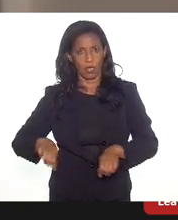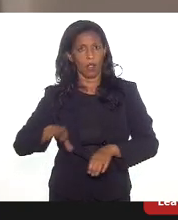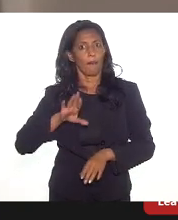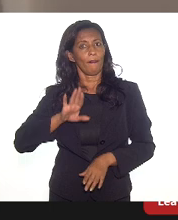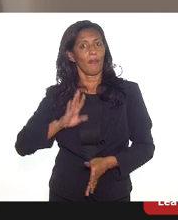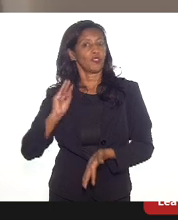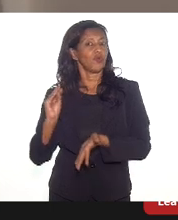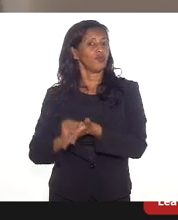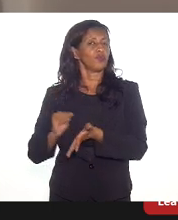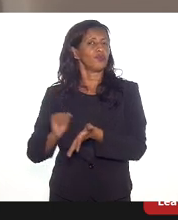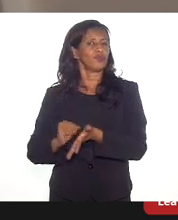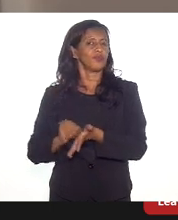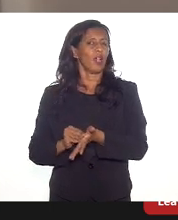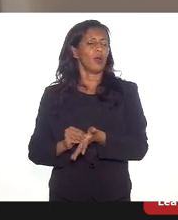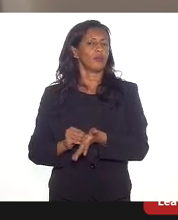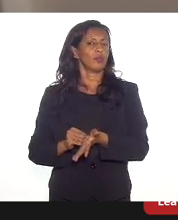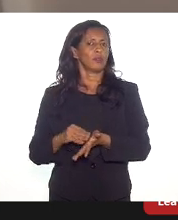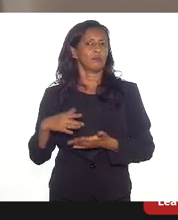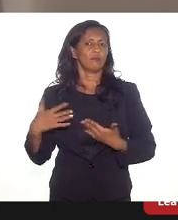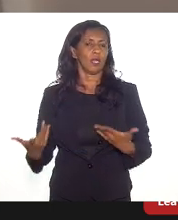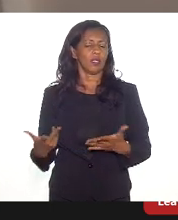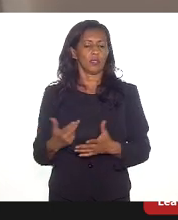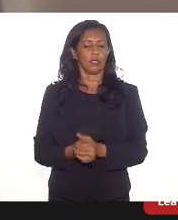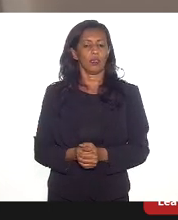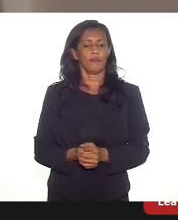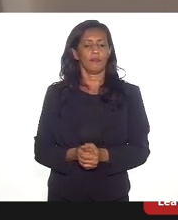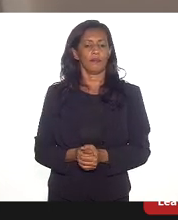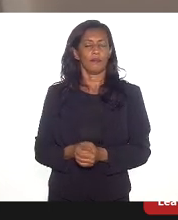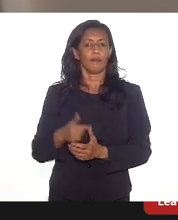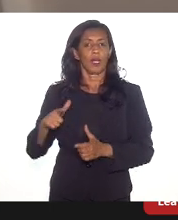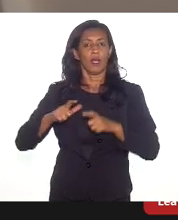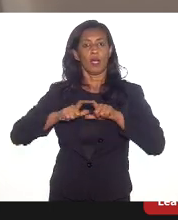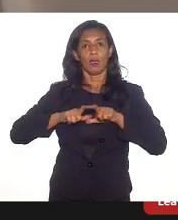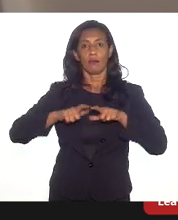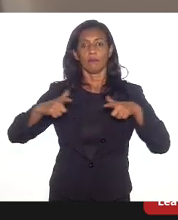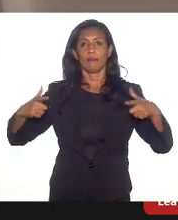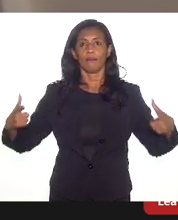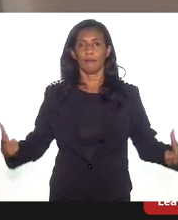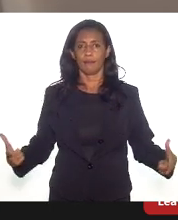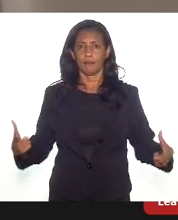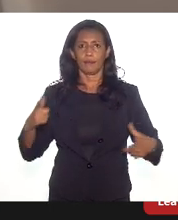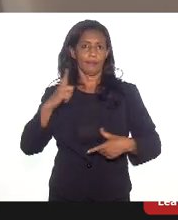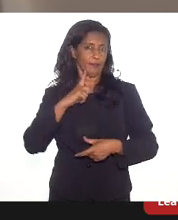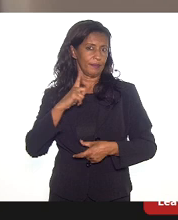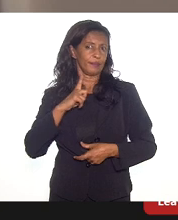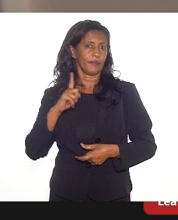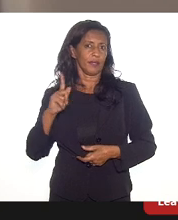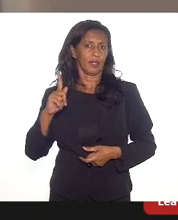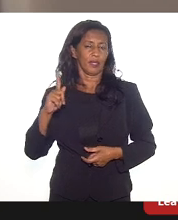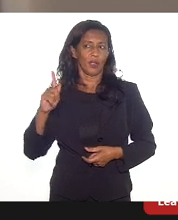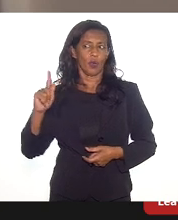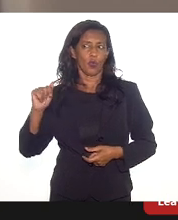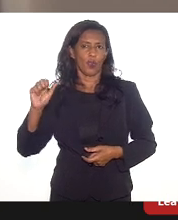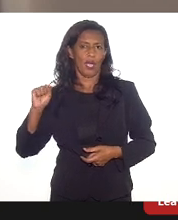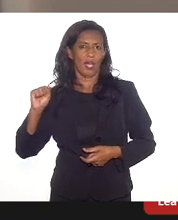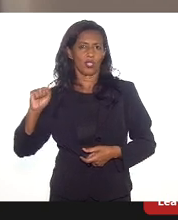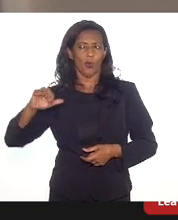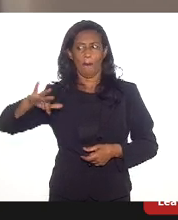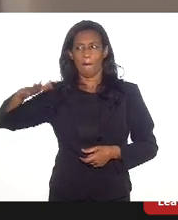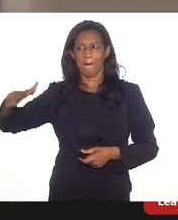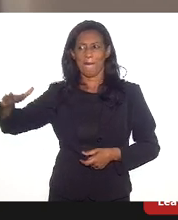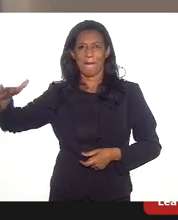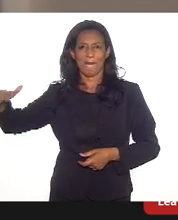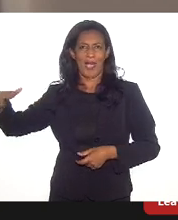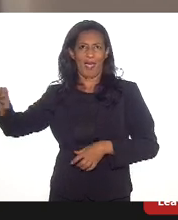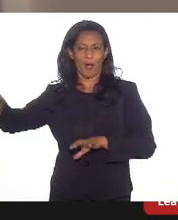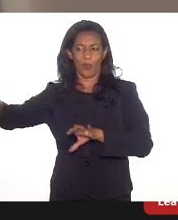tem nenhuma indução para ampliar, trazer o gás de alto mar para a terra.